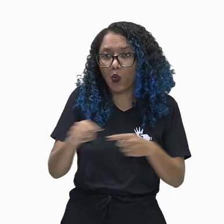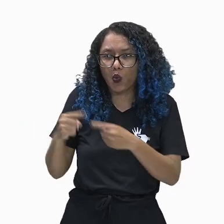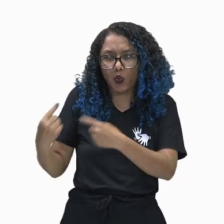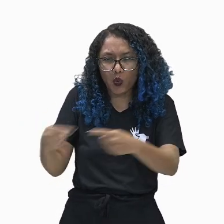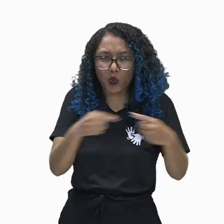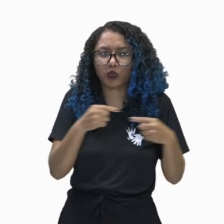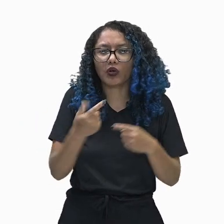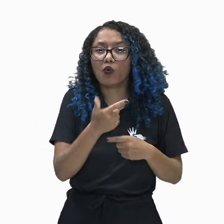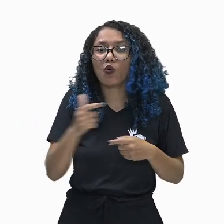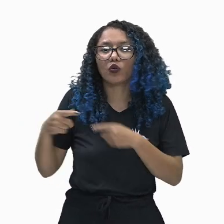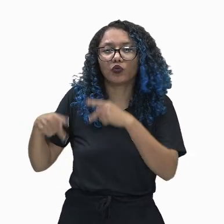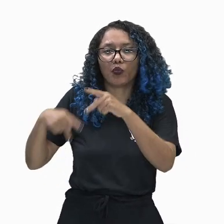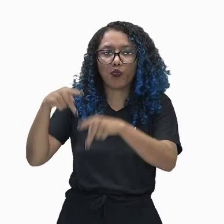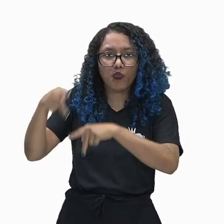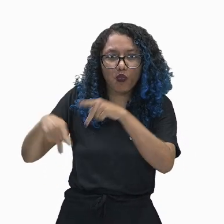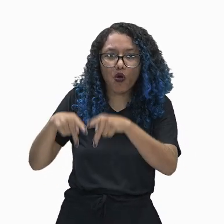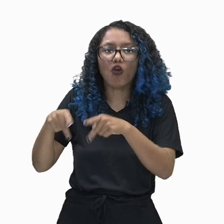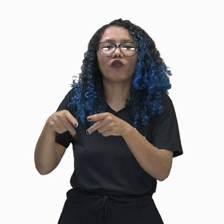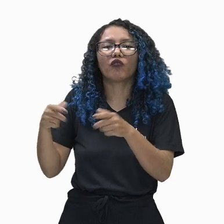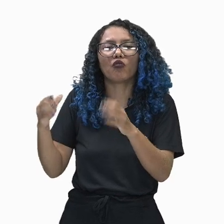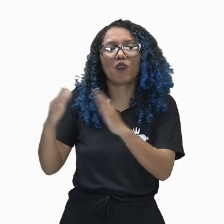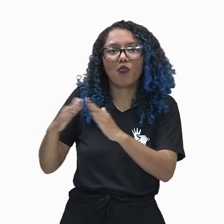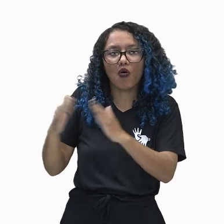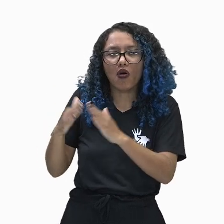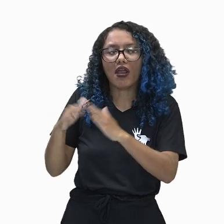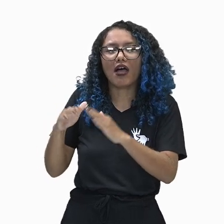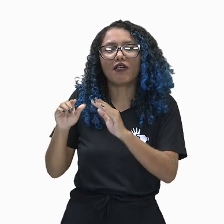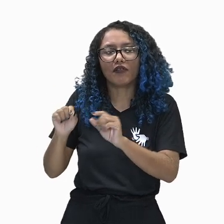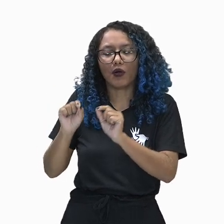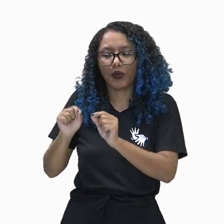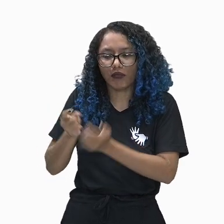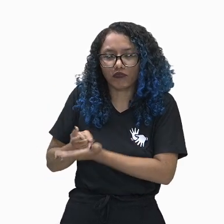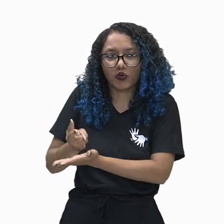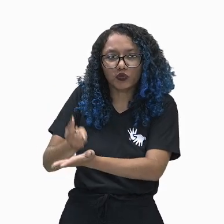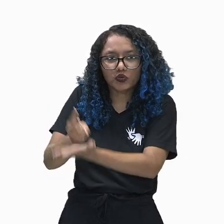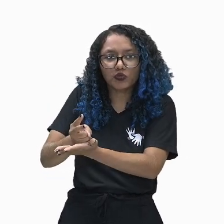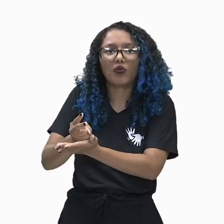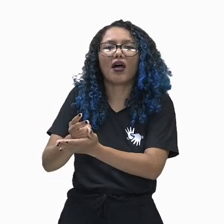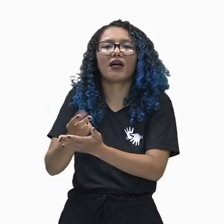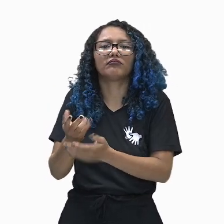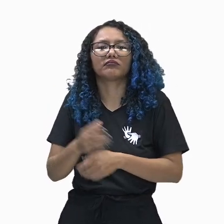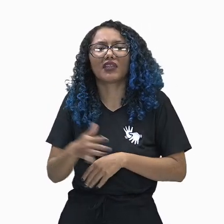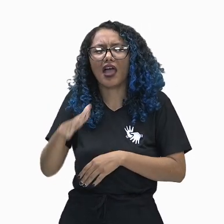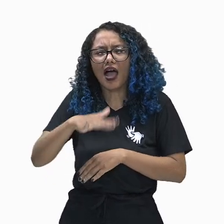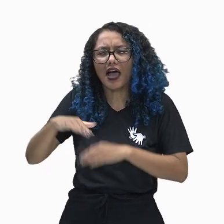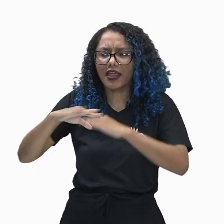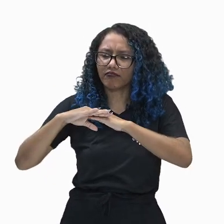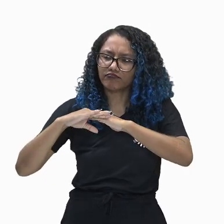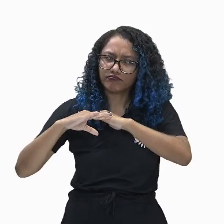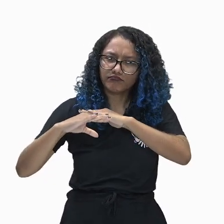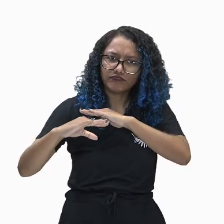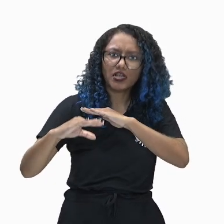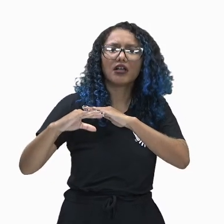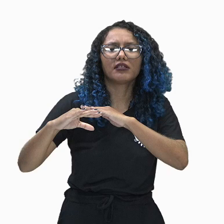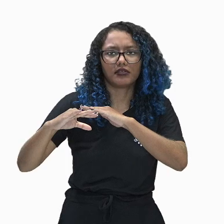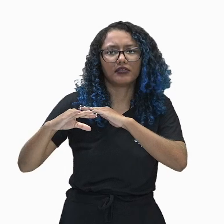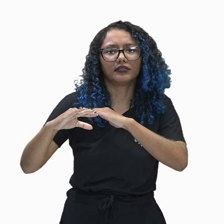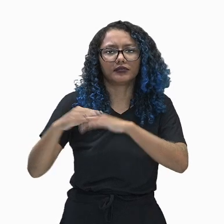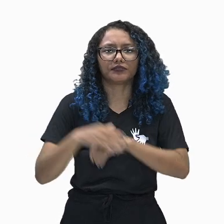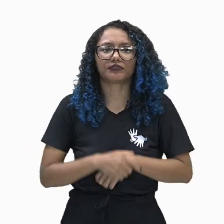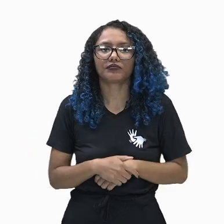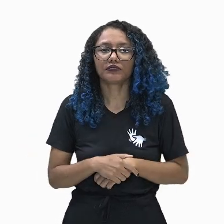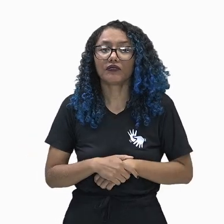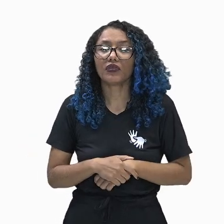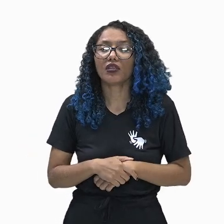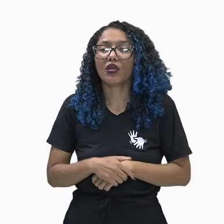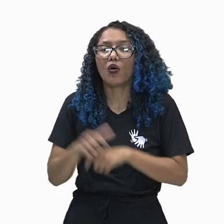áreas férteis para plantar e criar rebanhos. Então daí vocês já podem ver, eles têm então aí uma